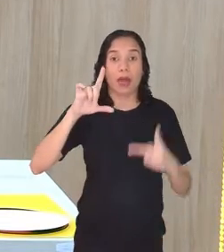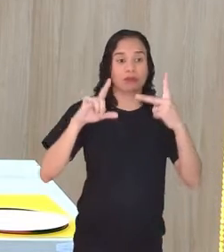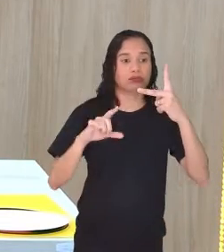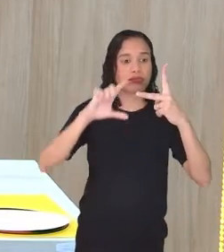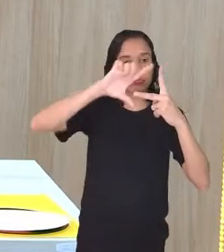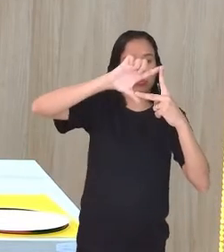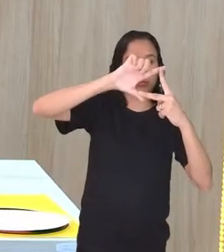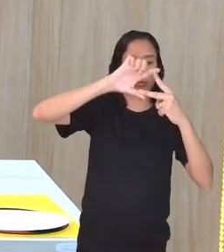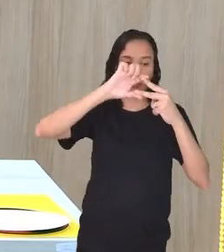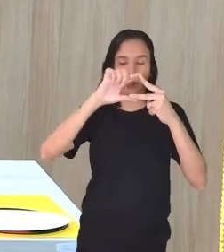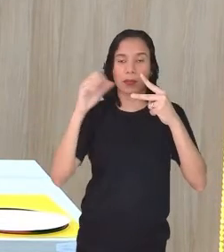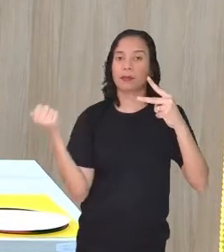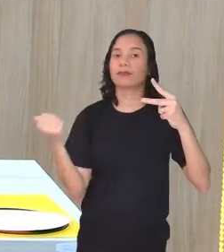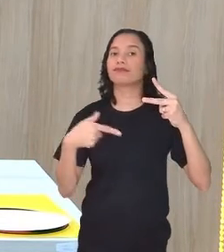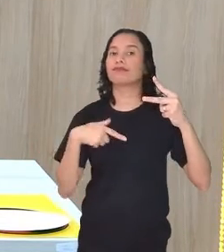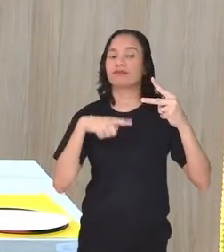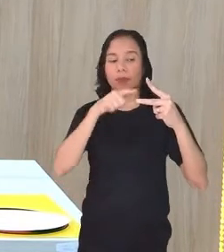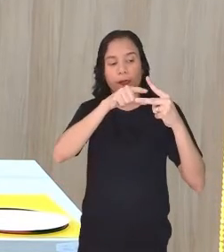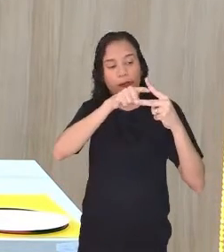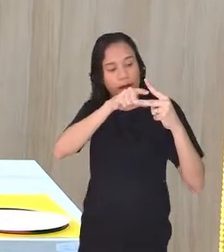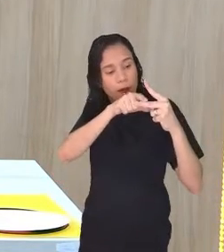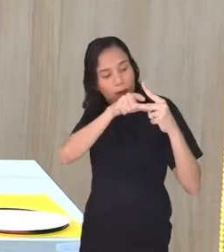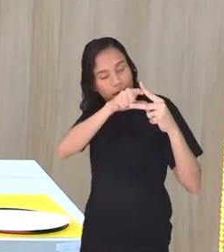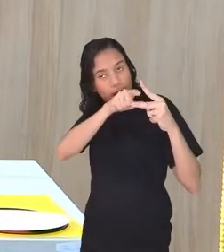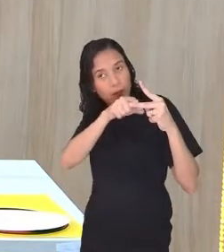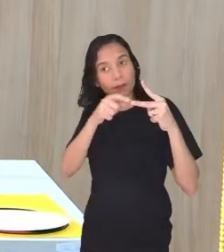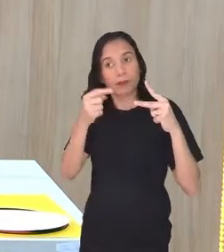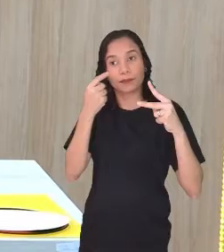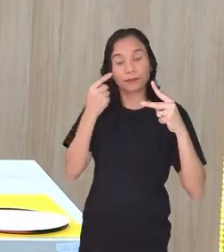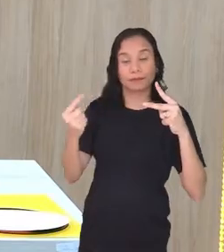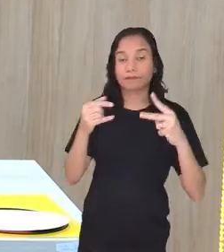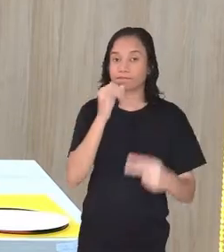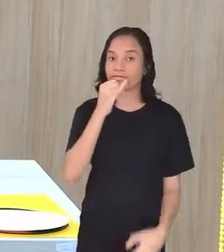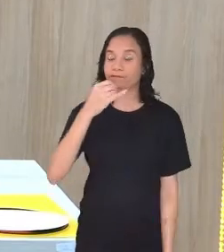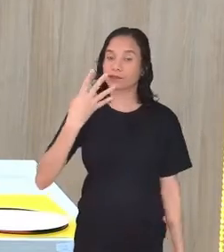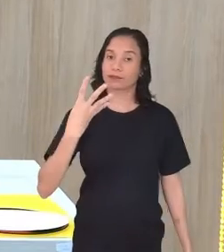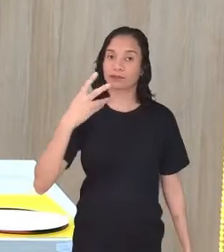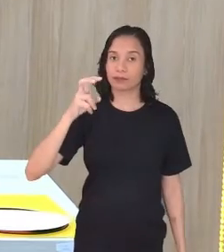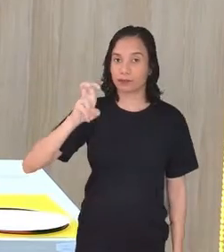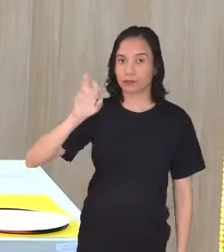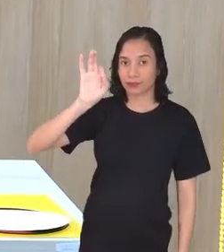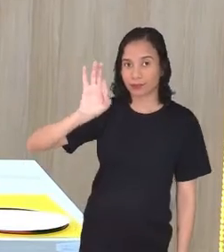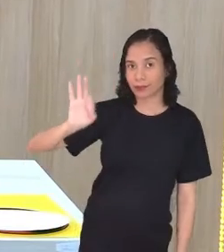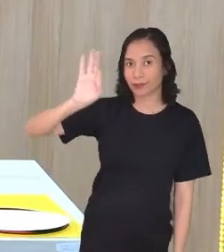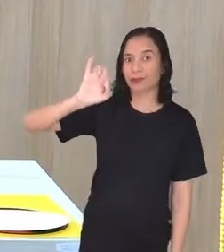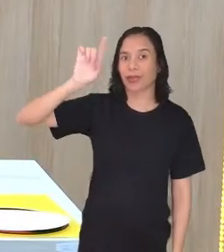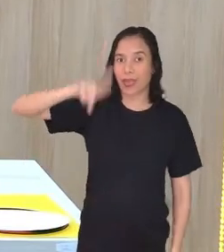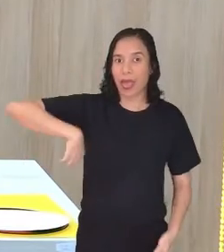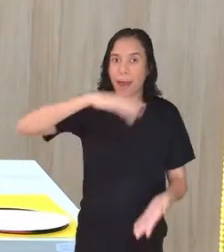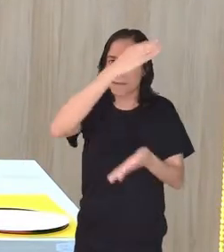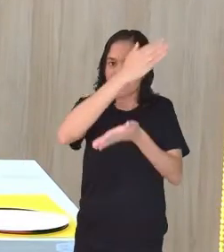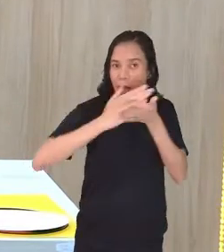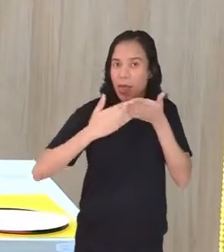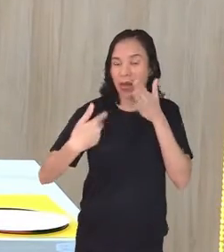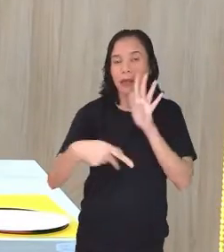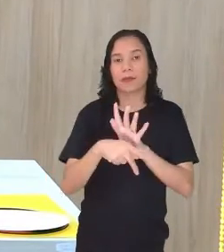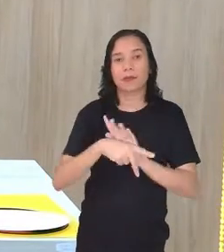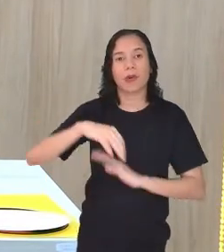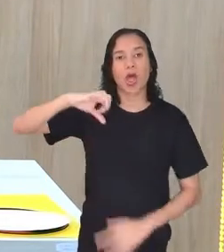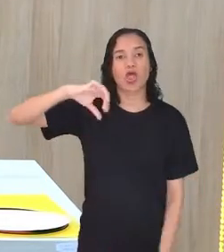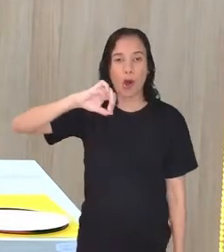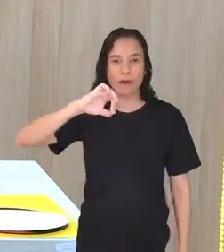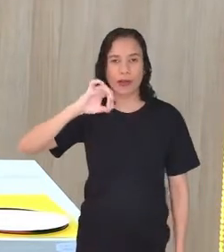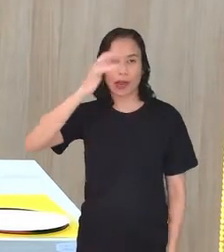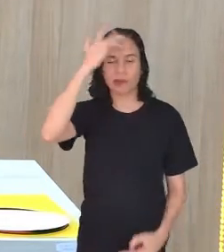do que o ângulo reto. Aqui o exemplo é 45 graus. 45, gente, é a metade de 90. Se vocês